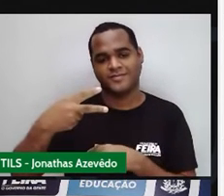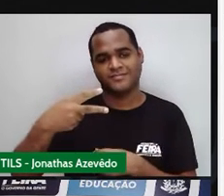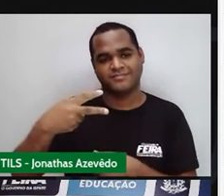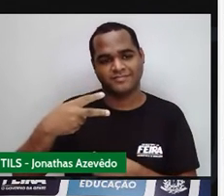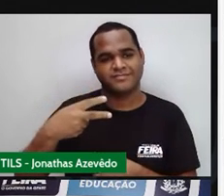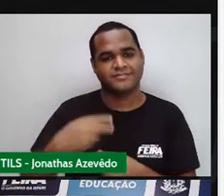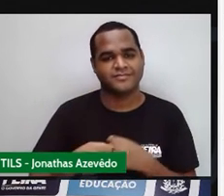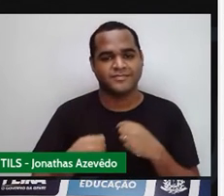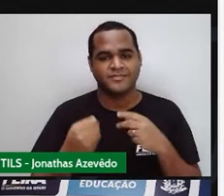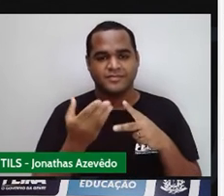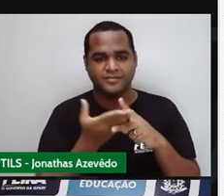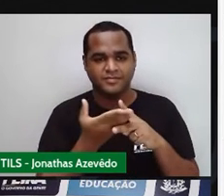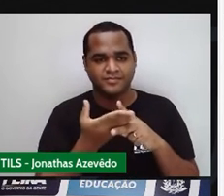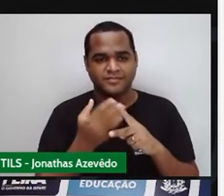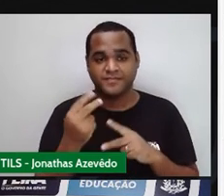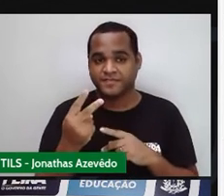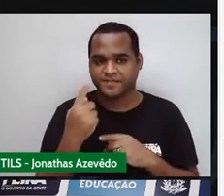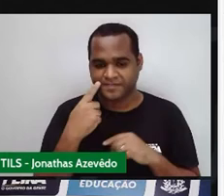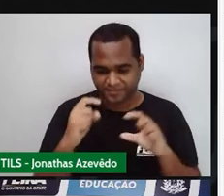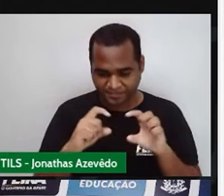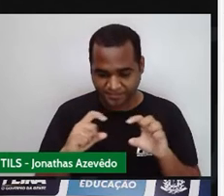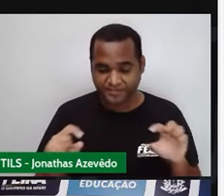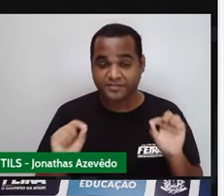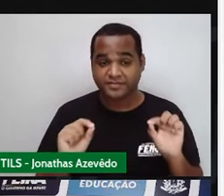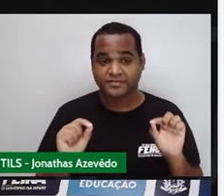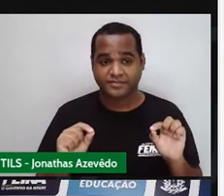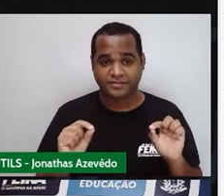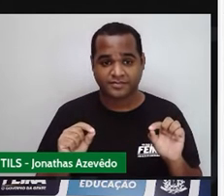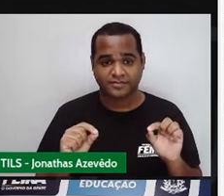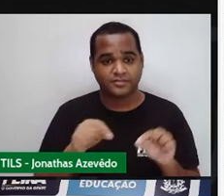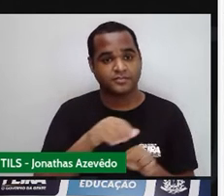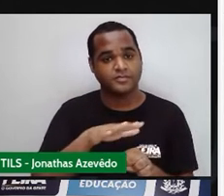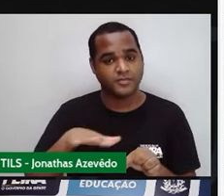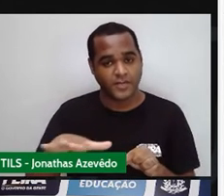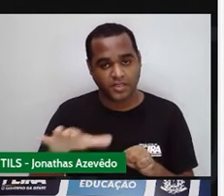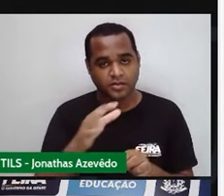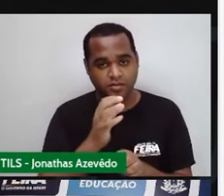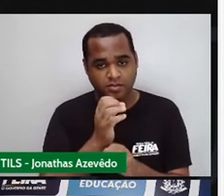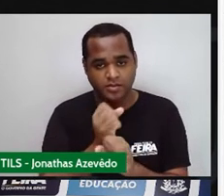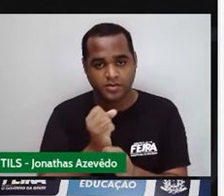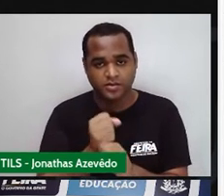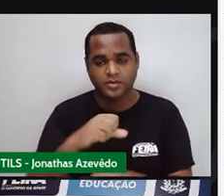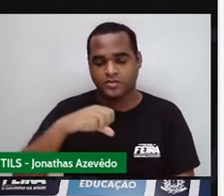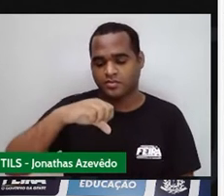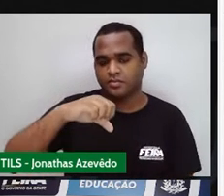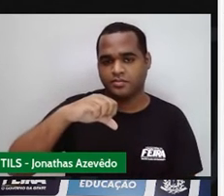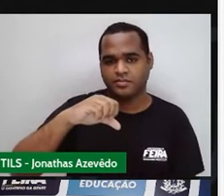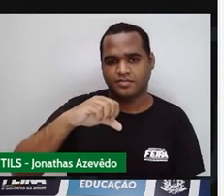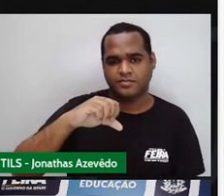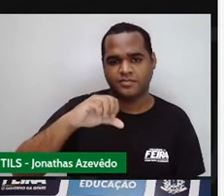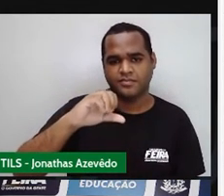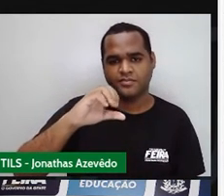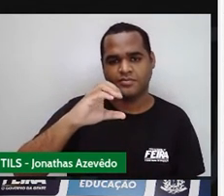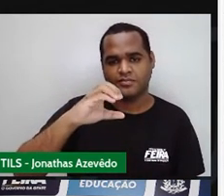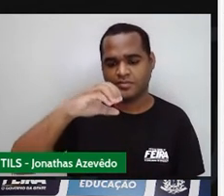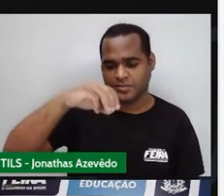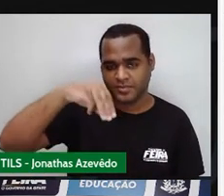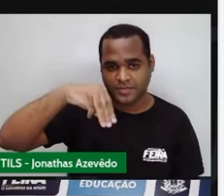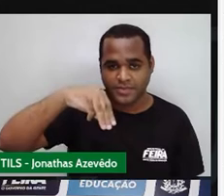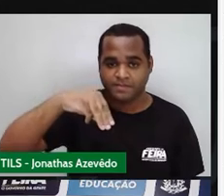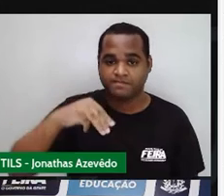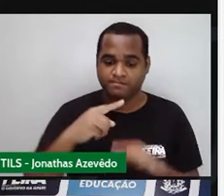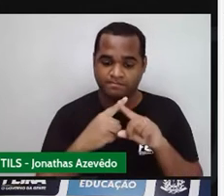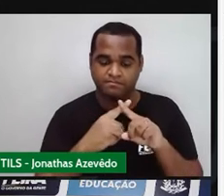só o que é que vai aparecer ali embaixo, ó. A área do triângulo 1, 9, que é a medida da base, o comprimento,